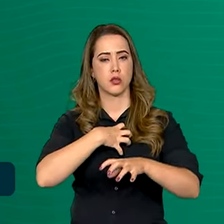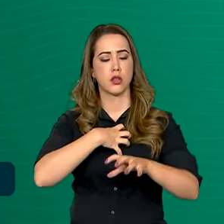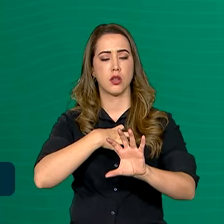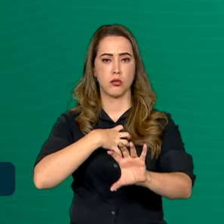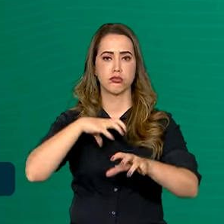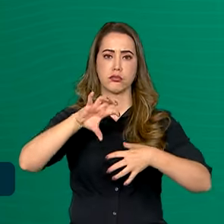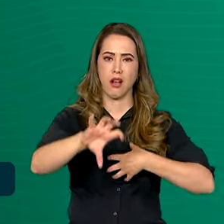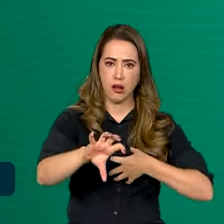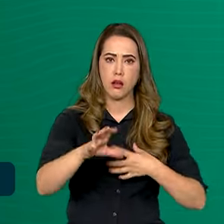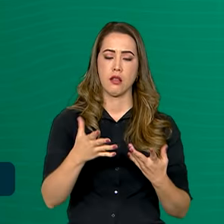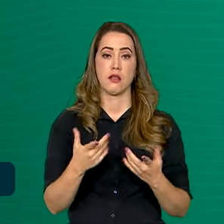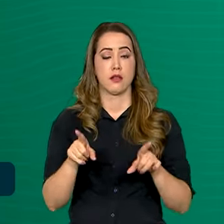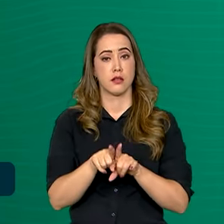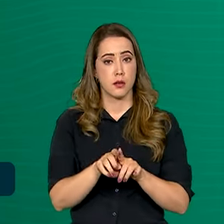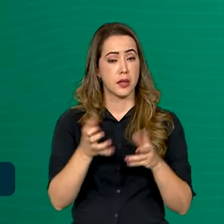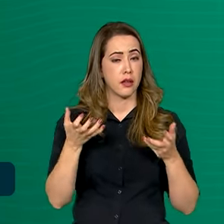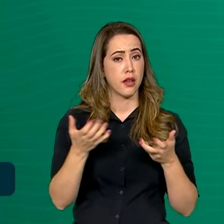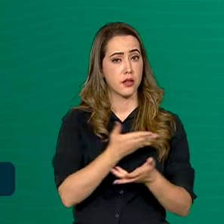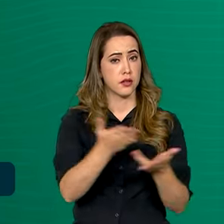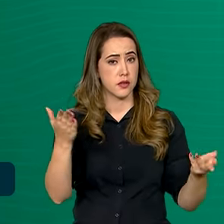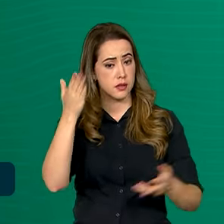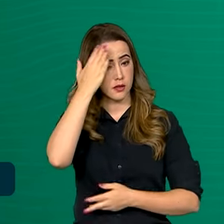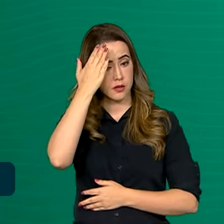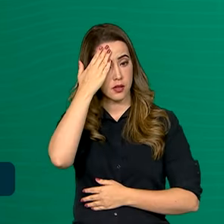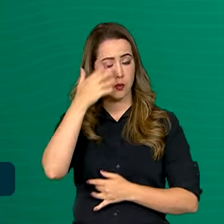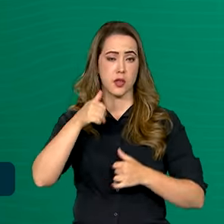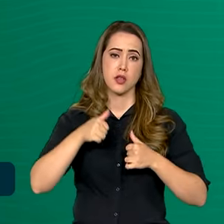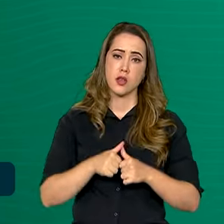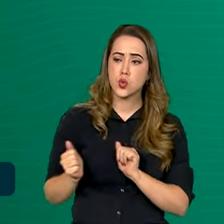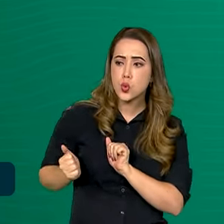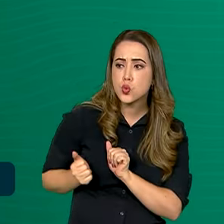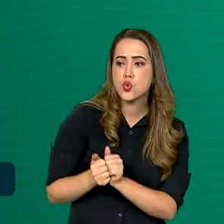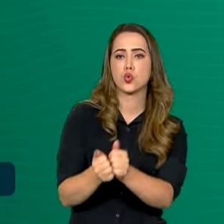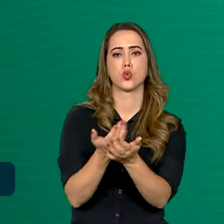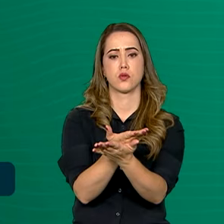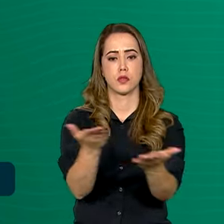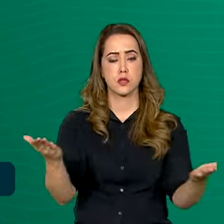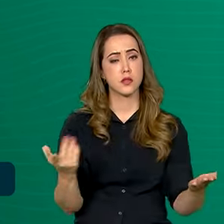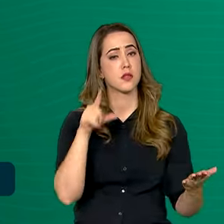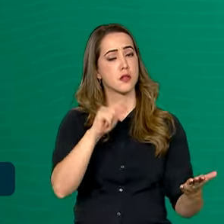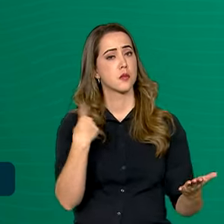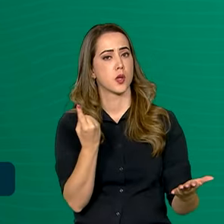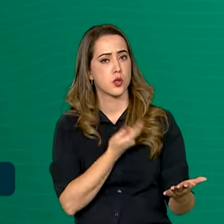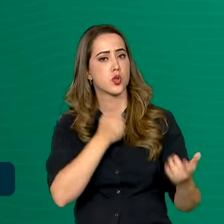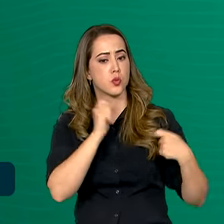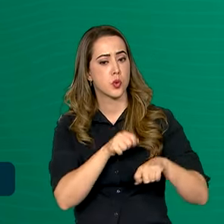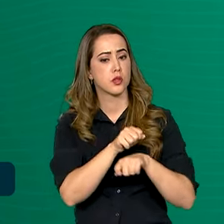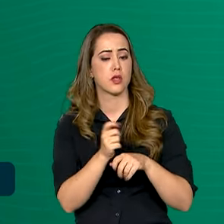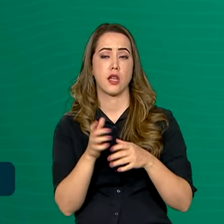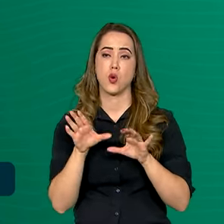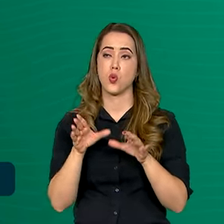de vocês. Quero que vocês saibam que eu me coloco do lado de vocês para poder reivindicar de